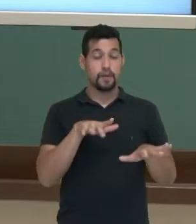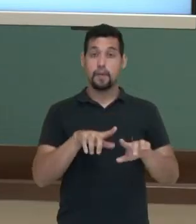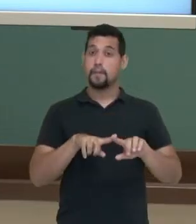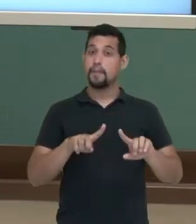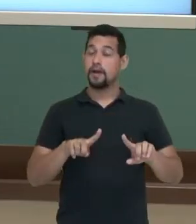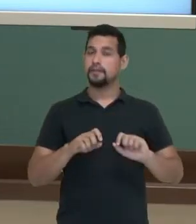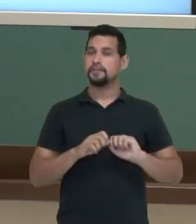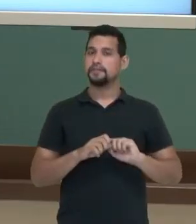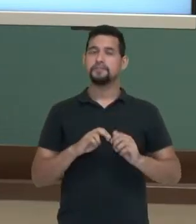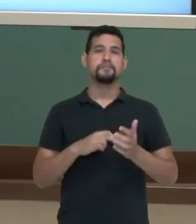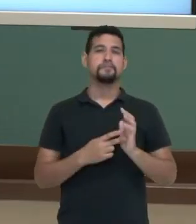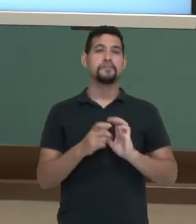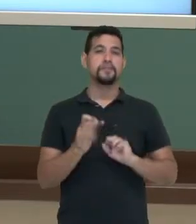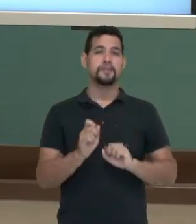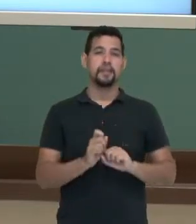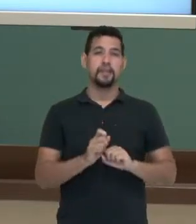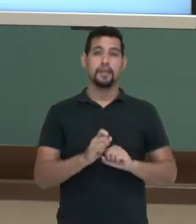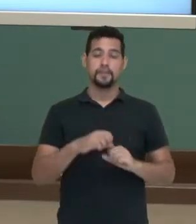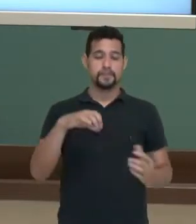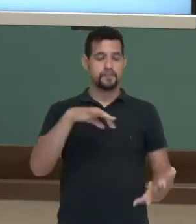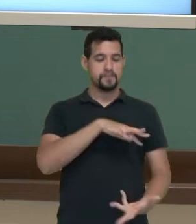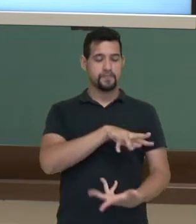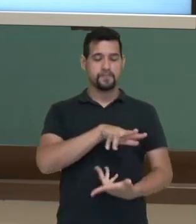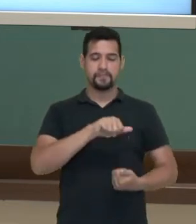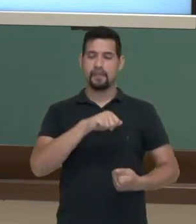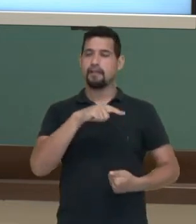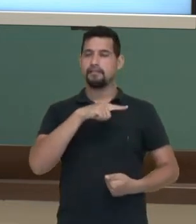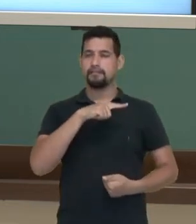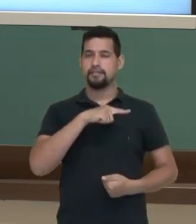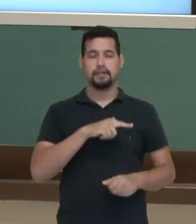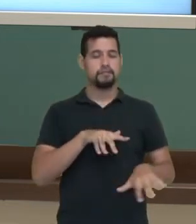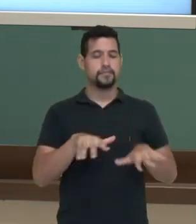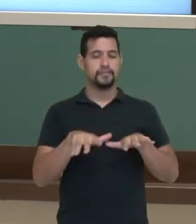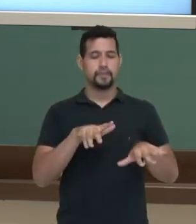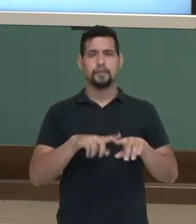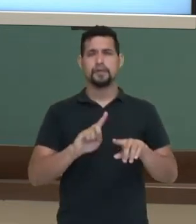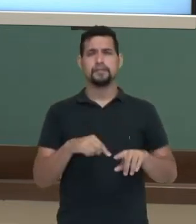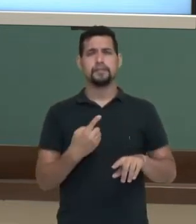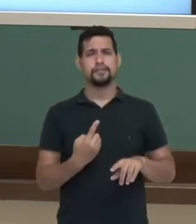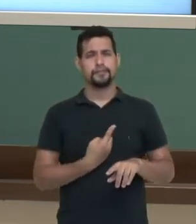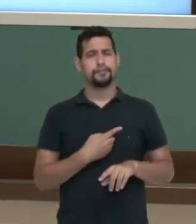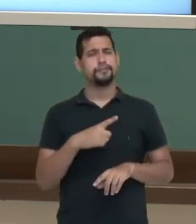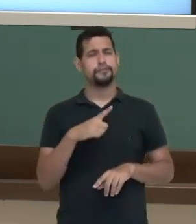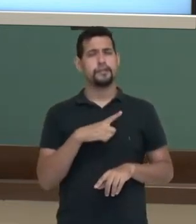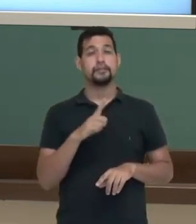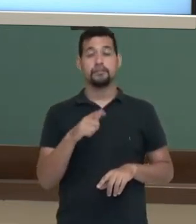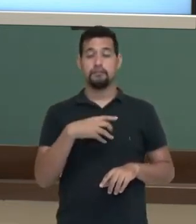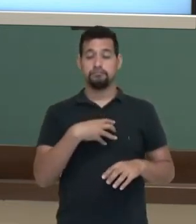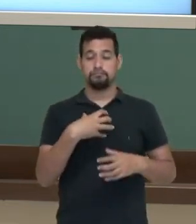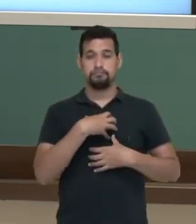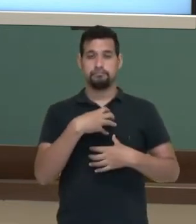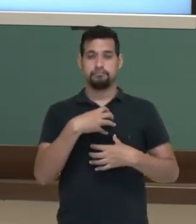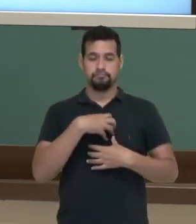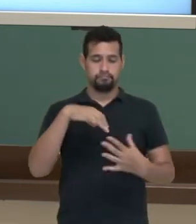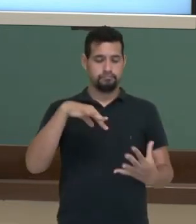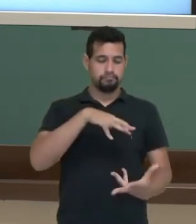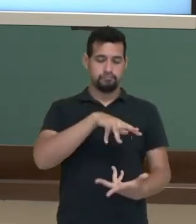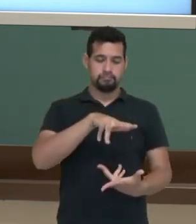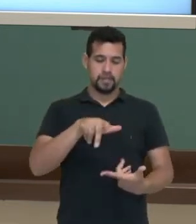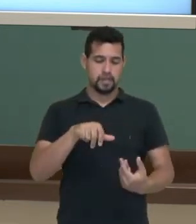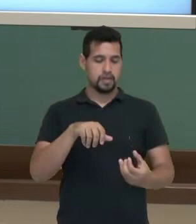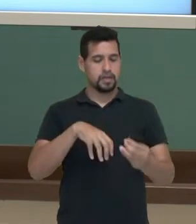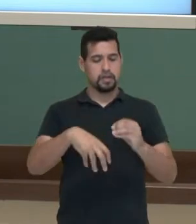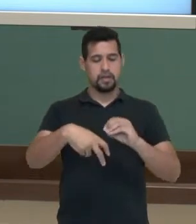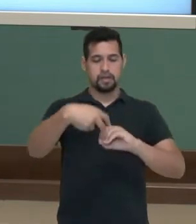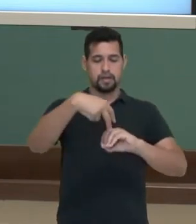na verdade, é o planeta Terra que está em movimento. E como nós estamos no planeta, estamos nos movimentando